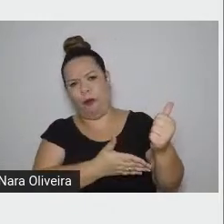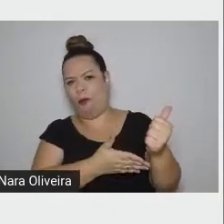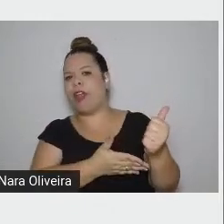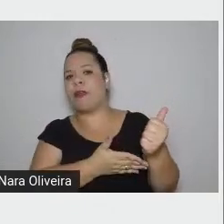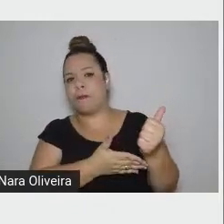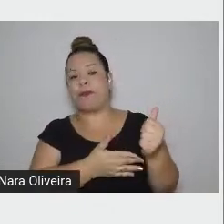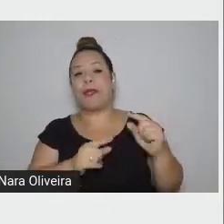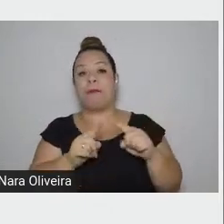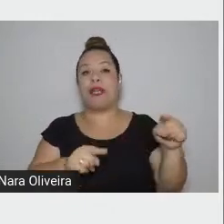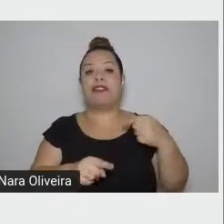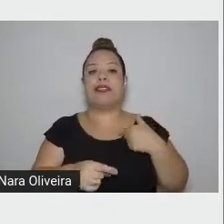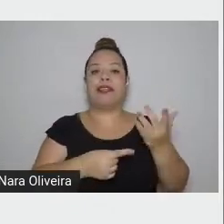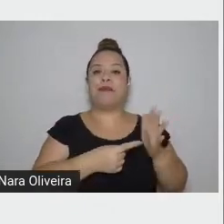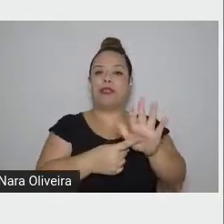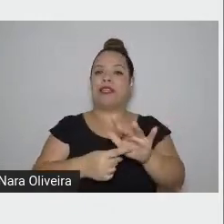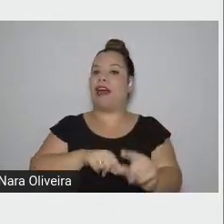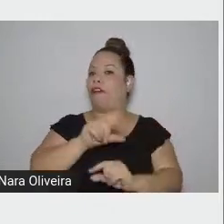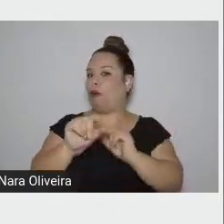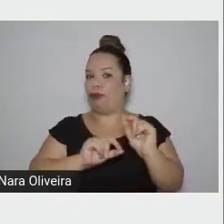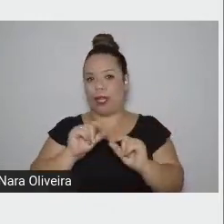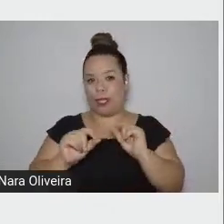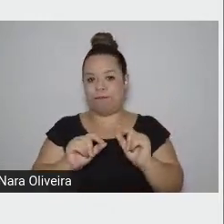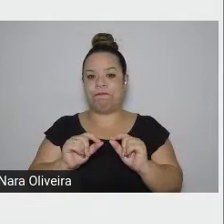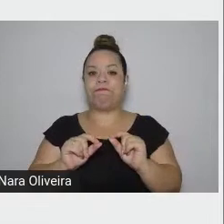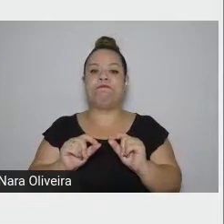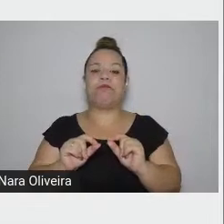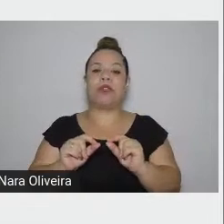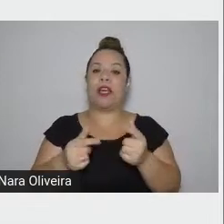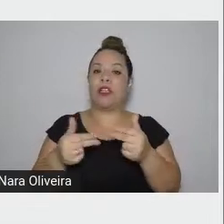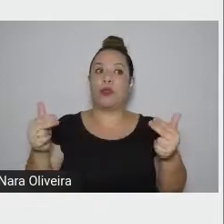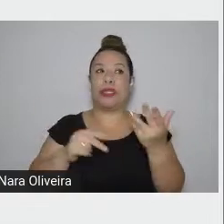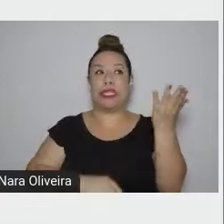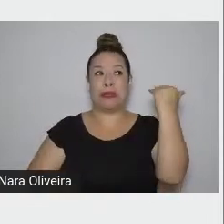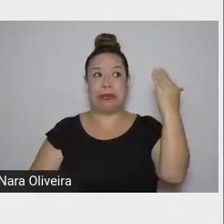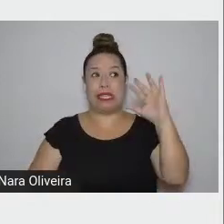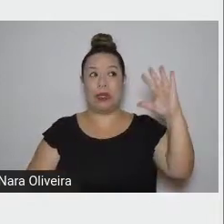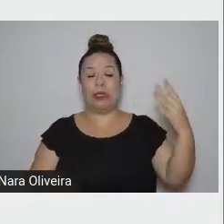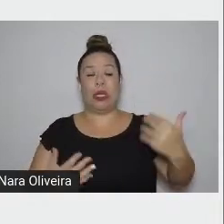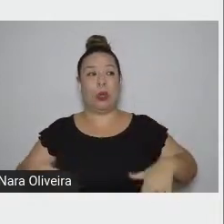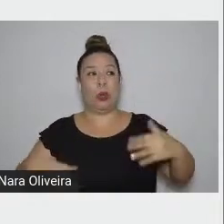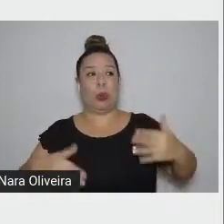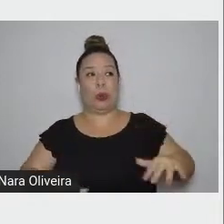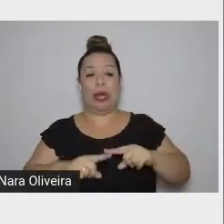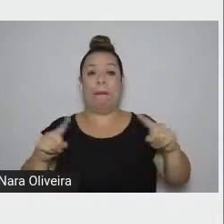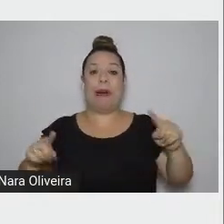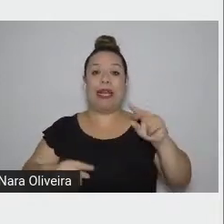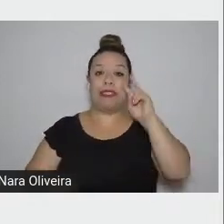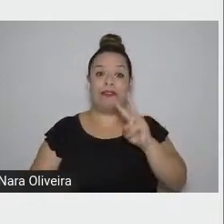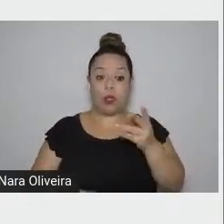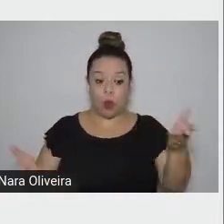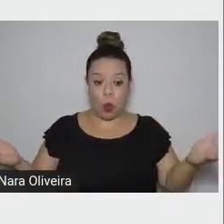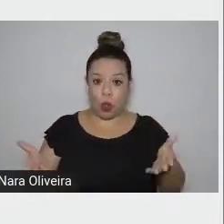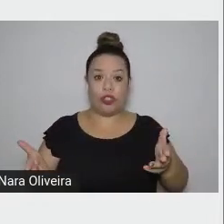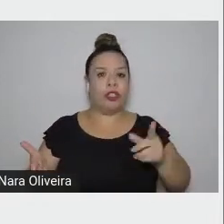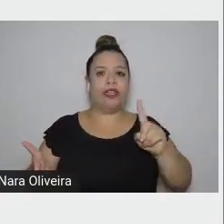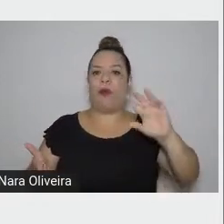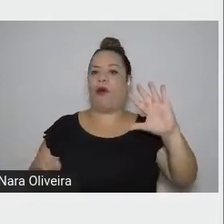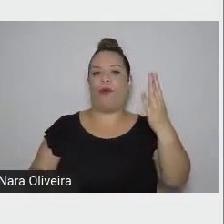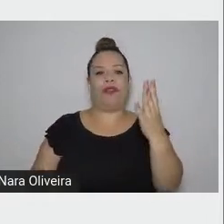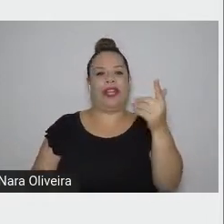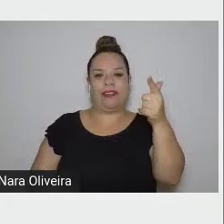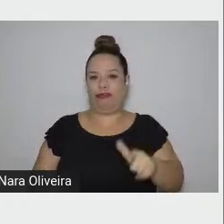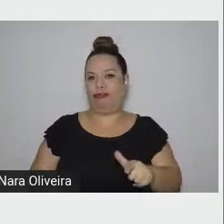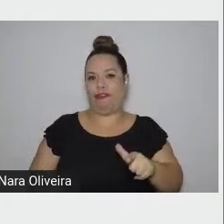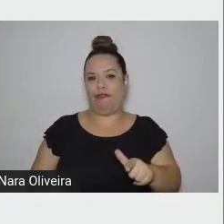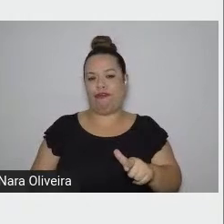ele mostra os horrores do passado com vistas ao presente. Também não é o